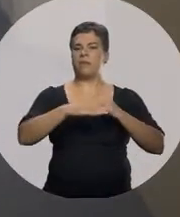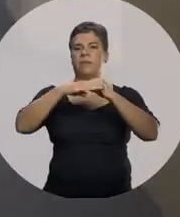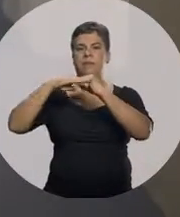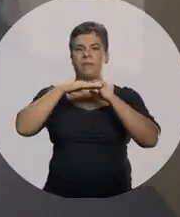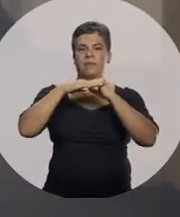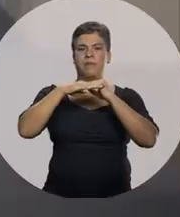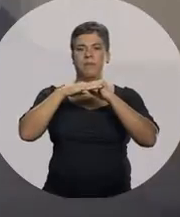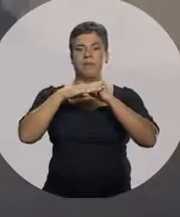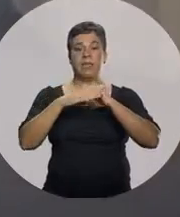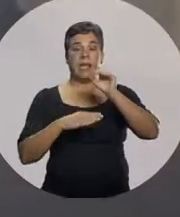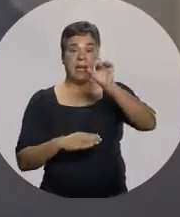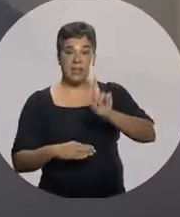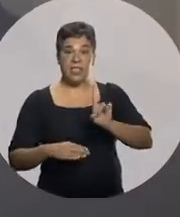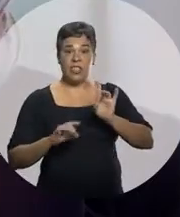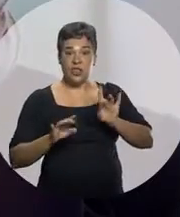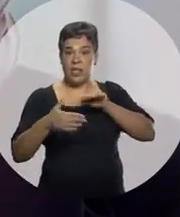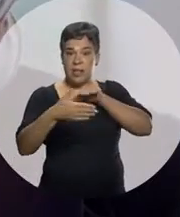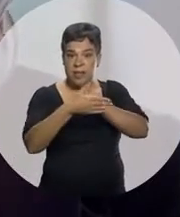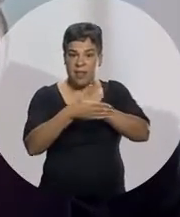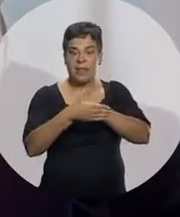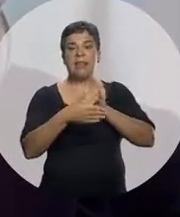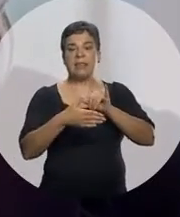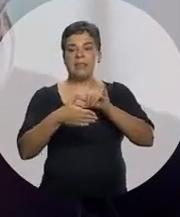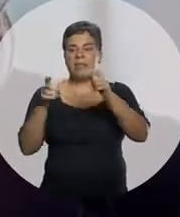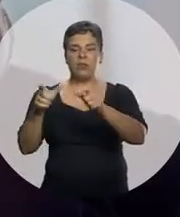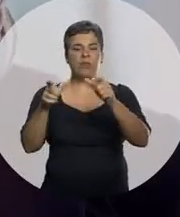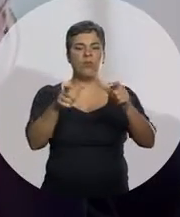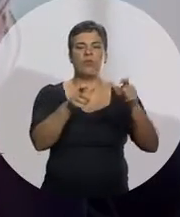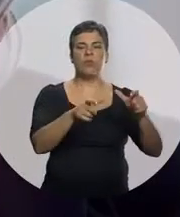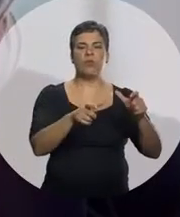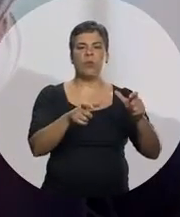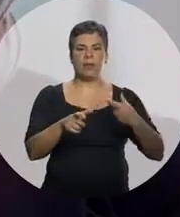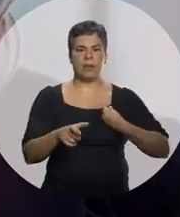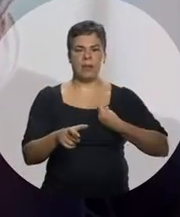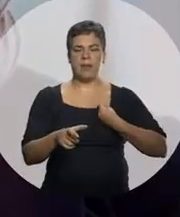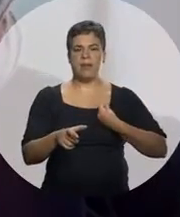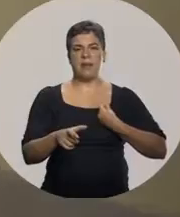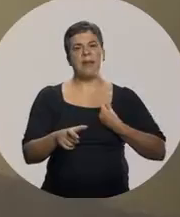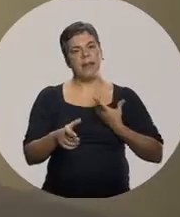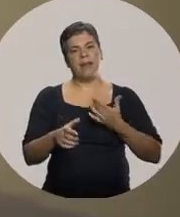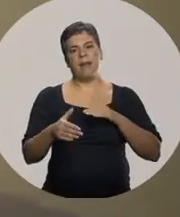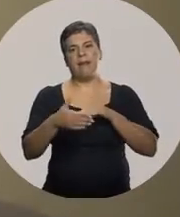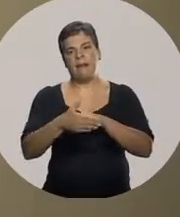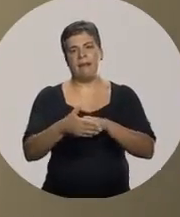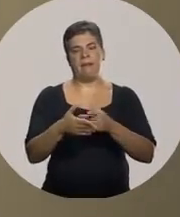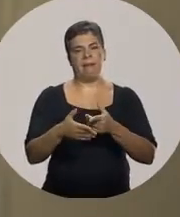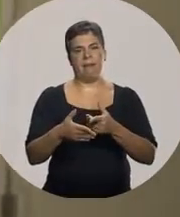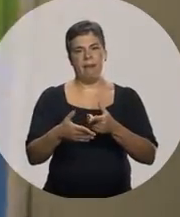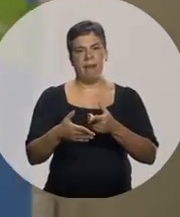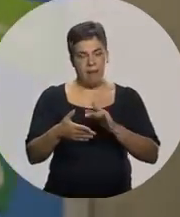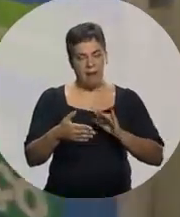A deficiência, ela só é limitante se o espaço em que a pessoa está é limitador